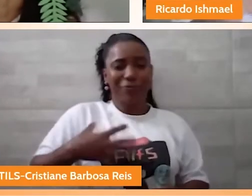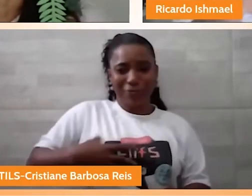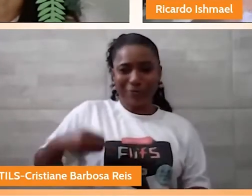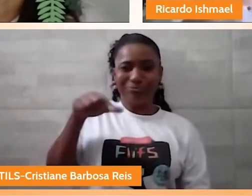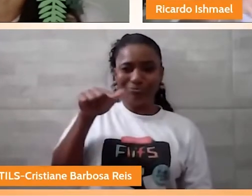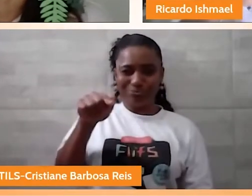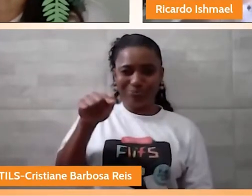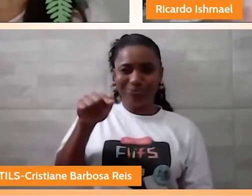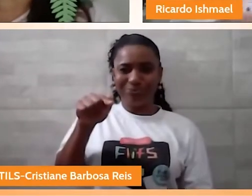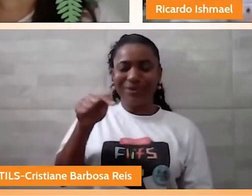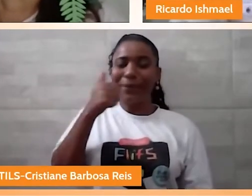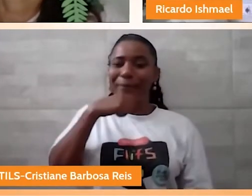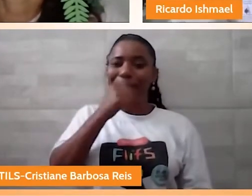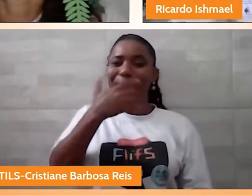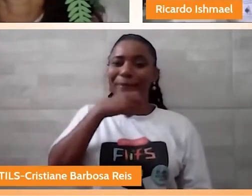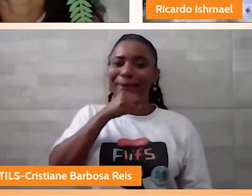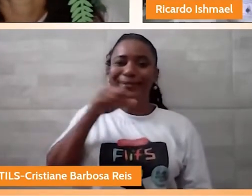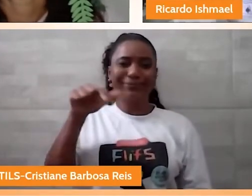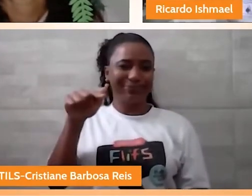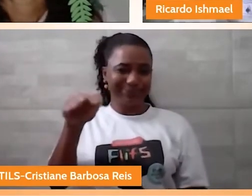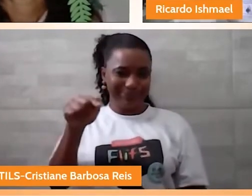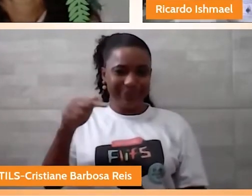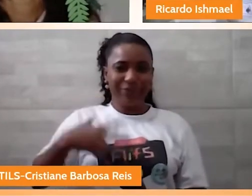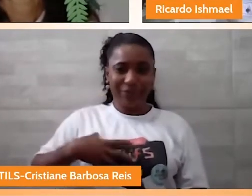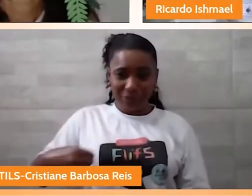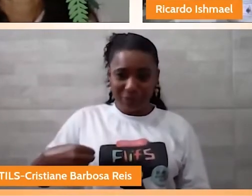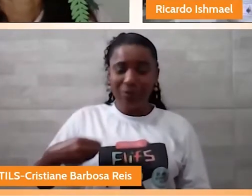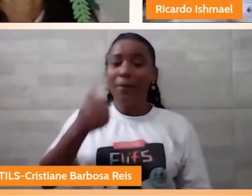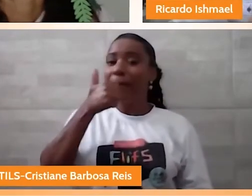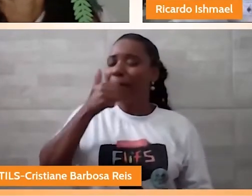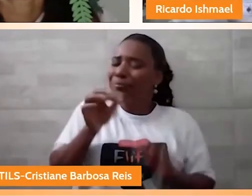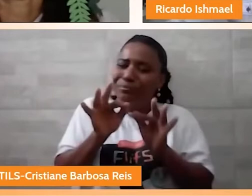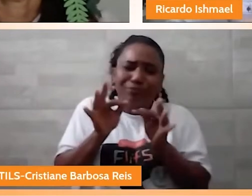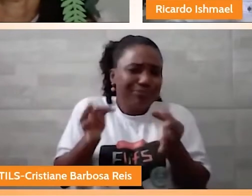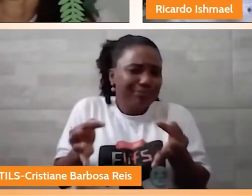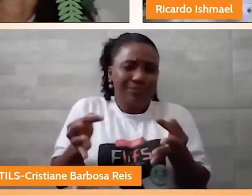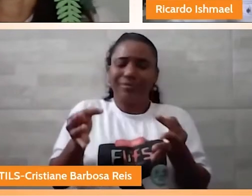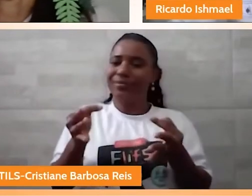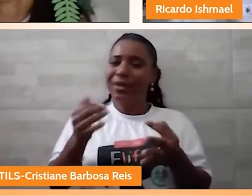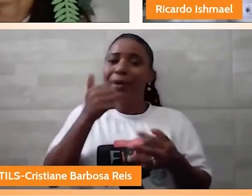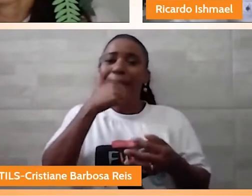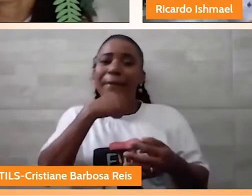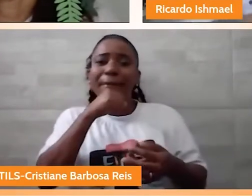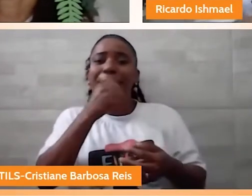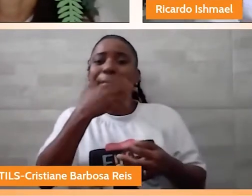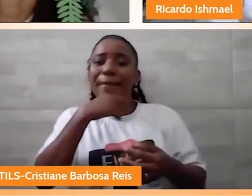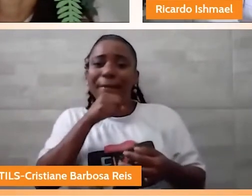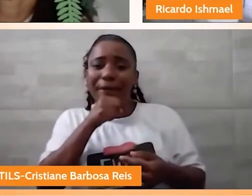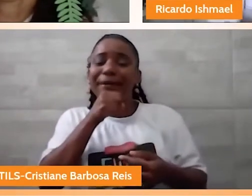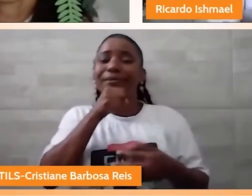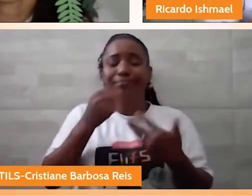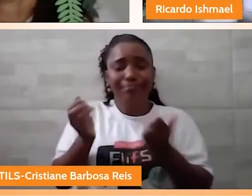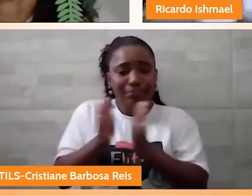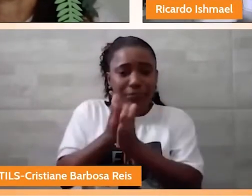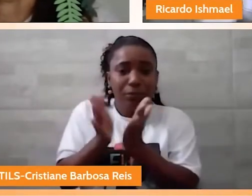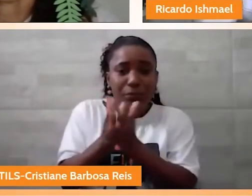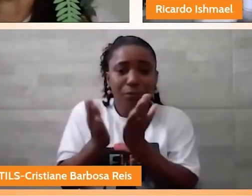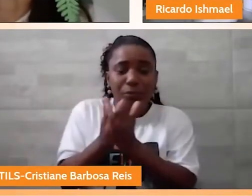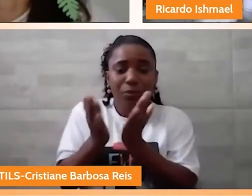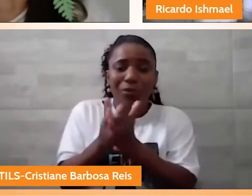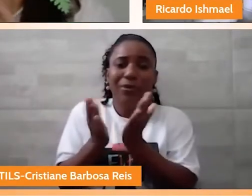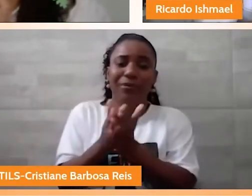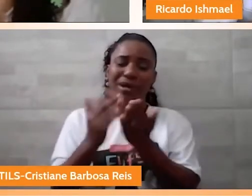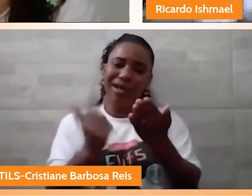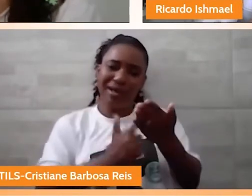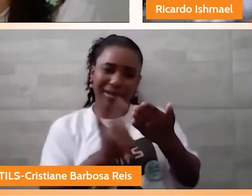Pais que tiveram muita dificuldade em nos criar. E, portanto, nós tínhamos dificuldade em acessar os livros. Em especial, os livros infantos e